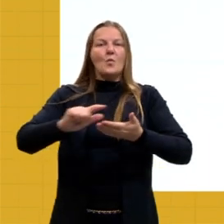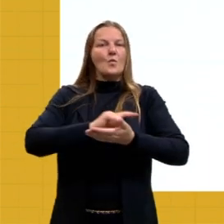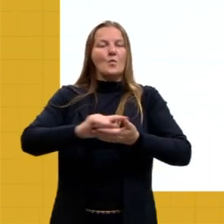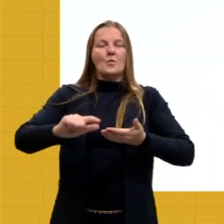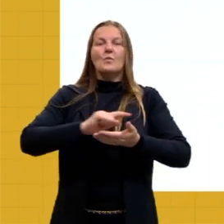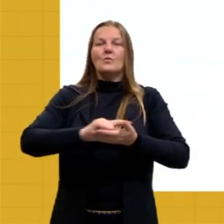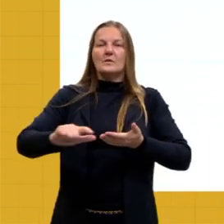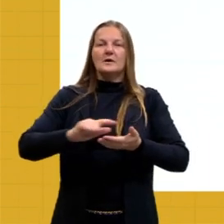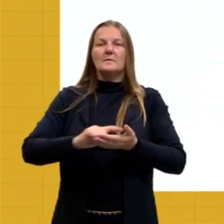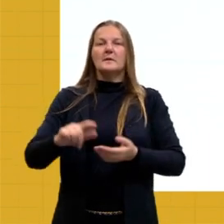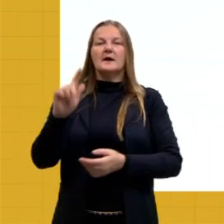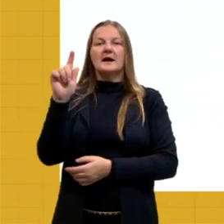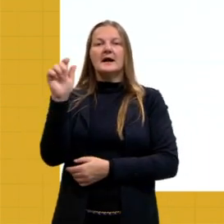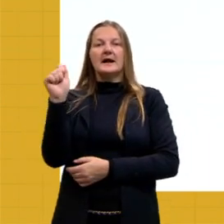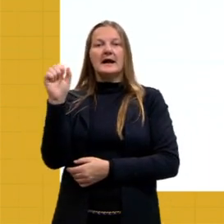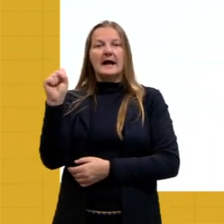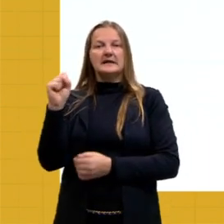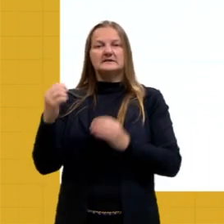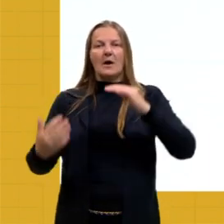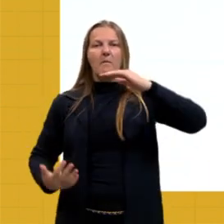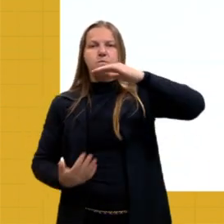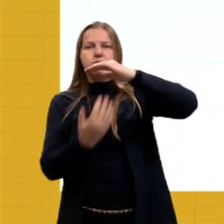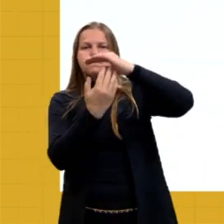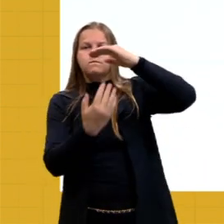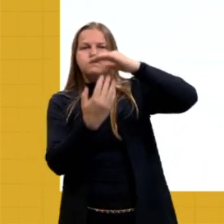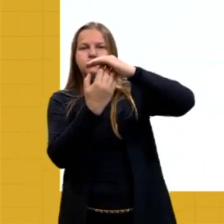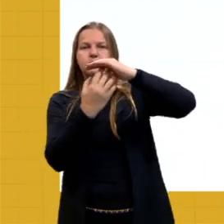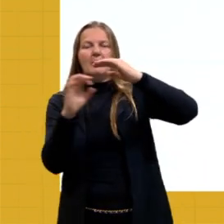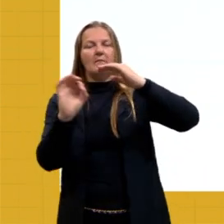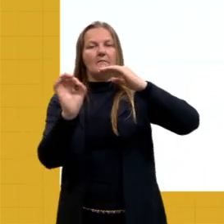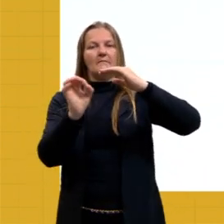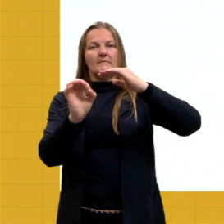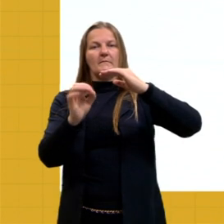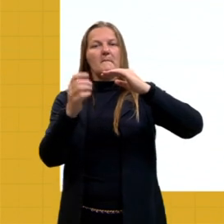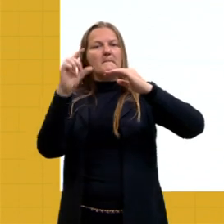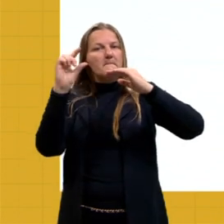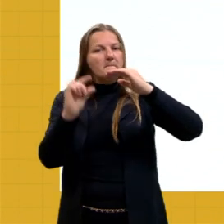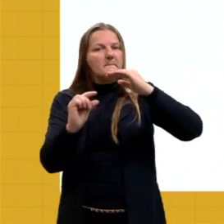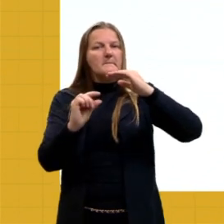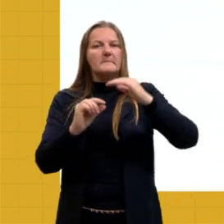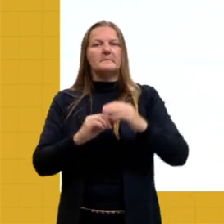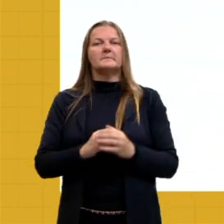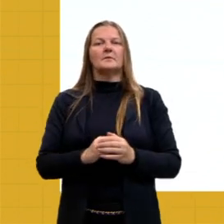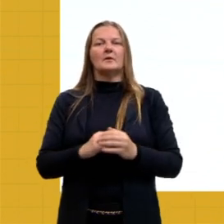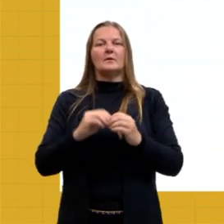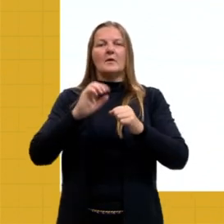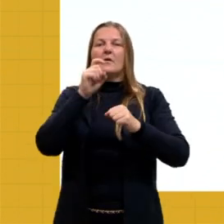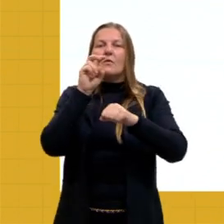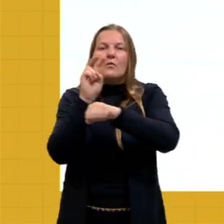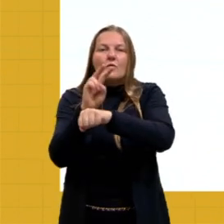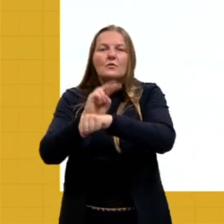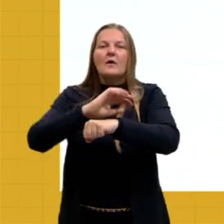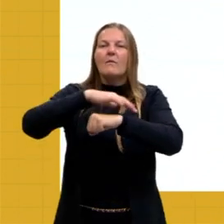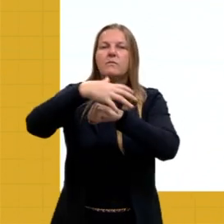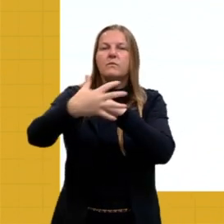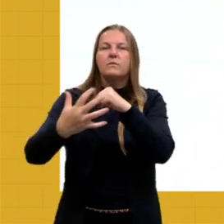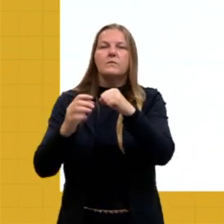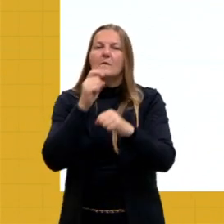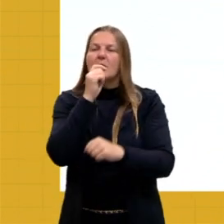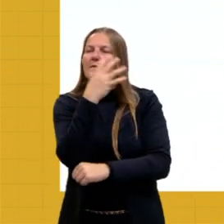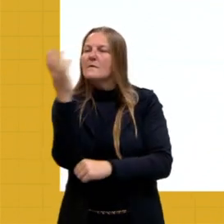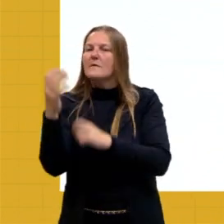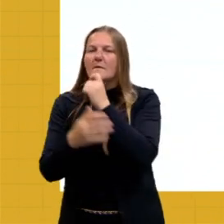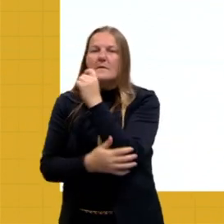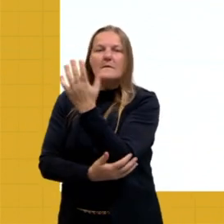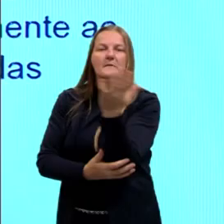emitem menos gases de estufa, né, aquela questão toda relacionada, então, à proteção ambiental, tá? E aí eu trago